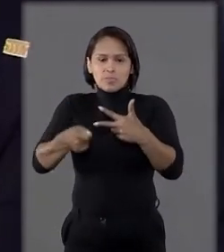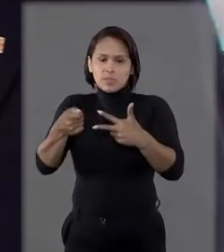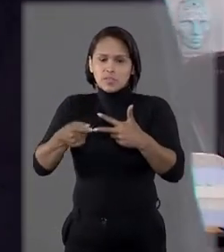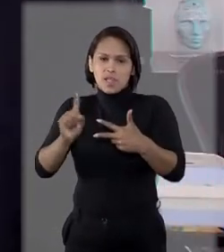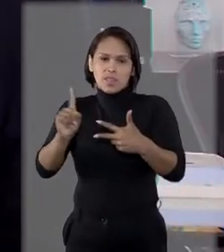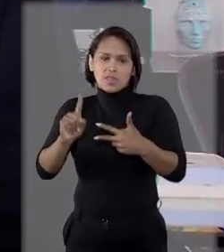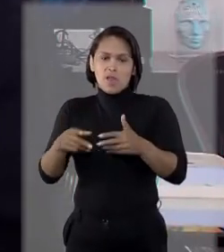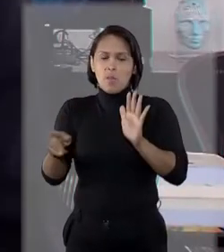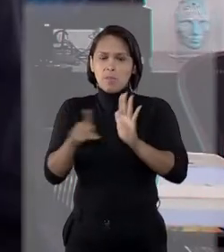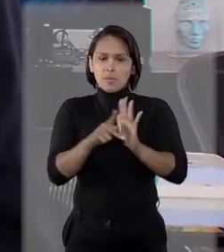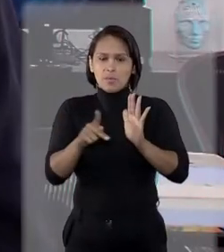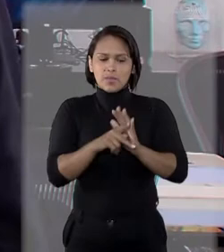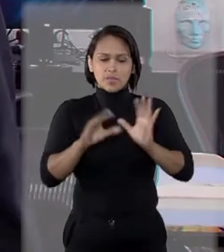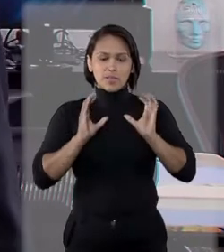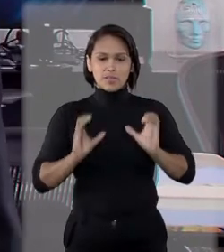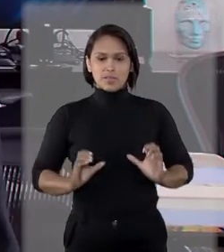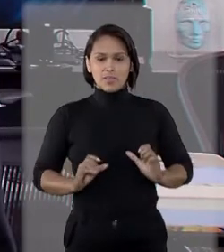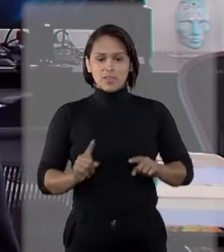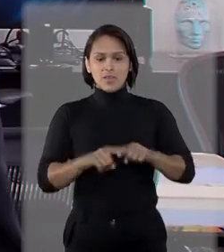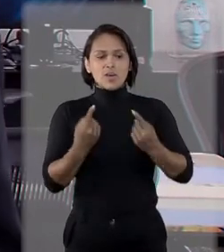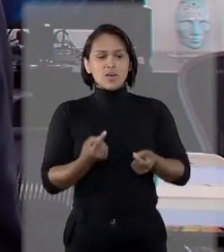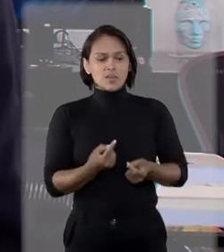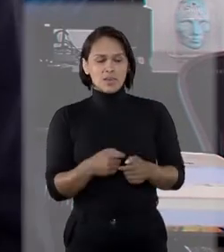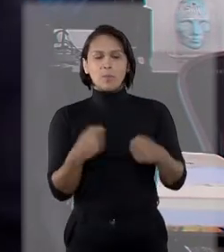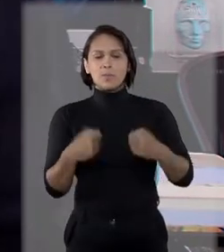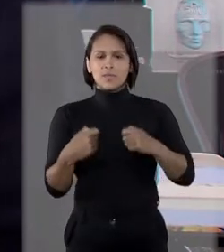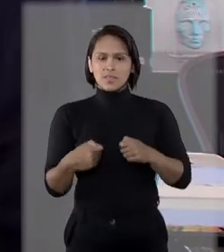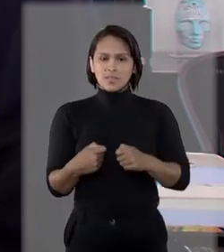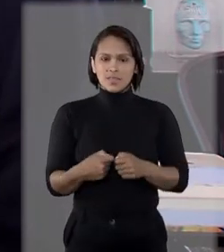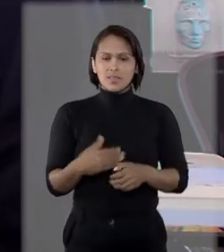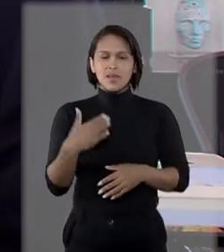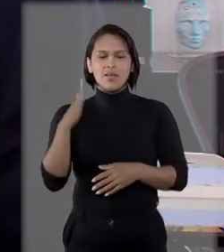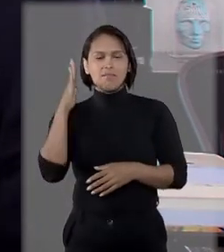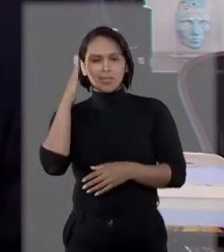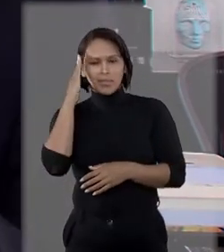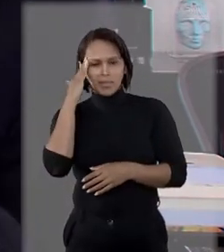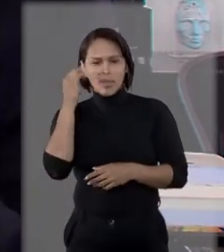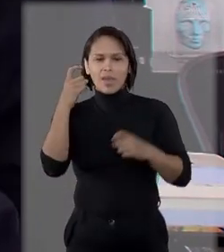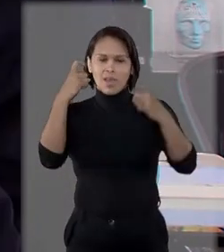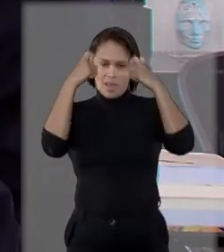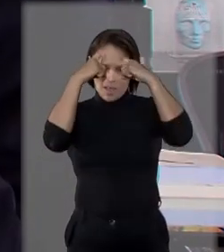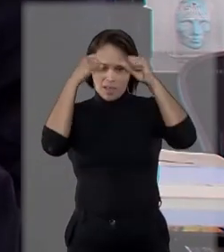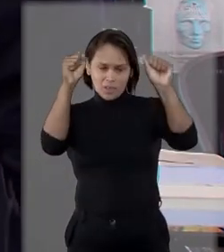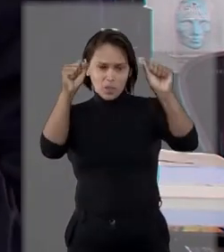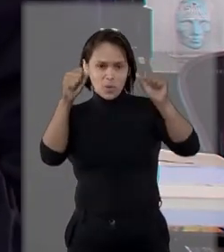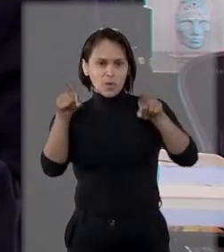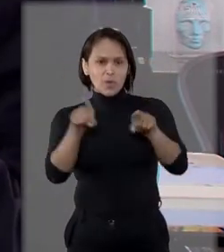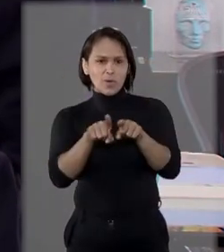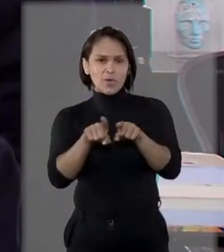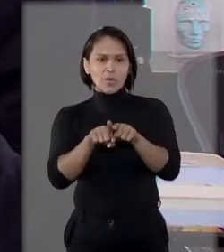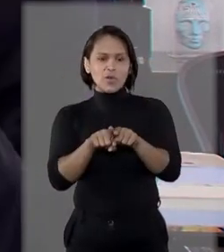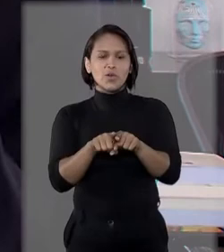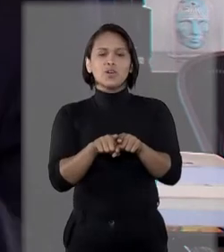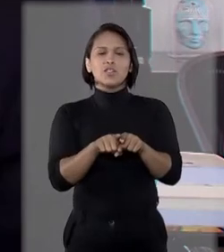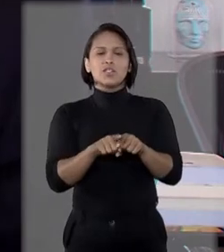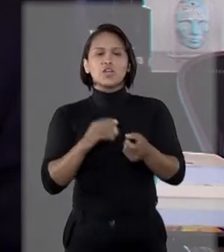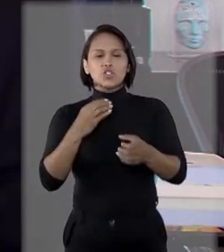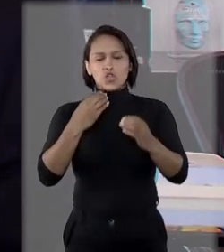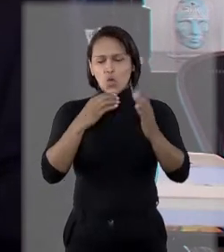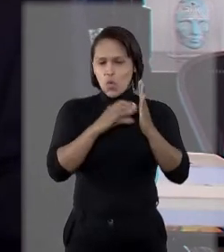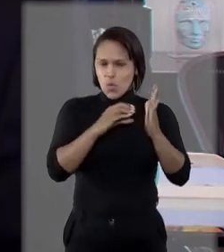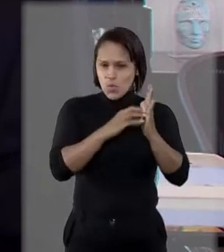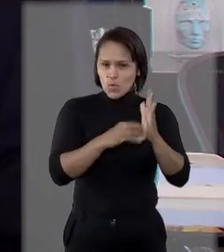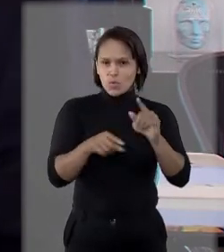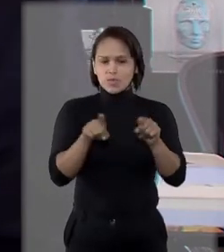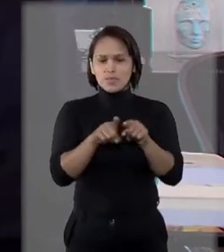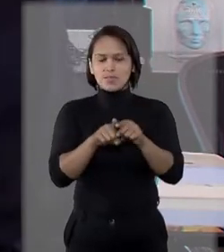proprietário do poder, cidadão. Por isso que recebemos questionamento na área de cartórios, questionamento na área de concurso